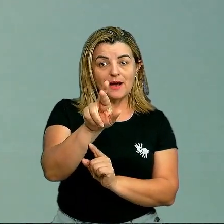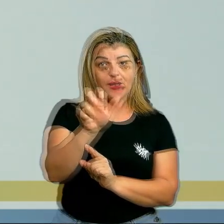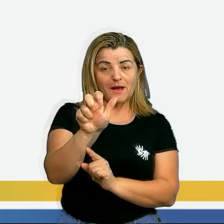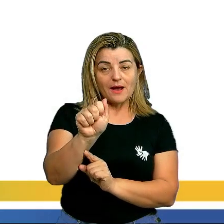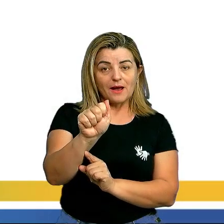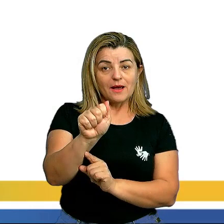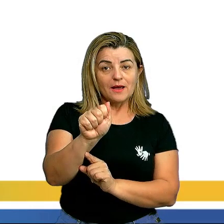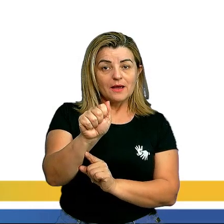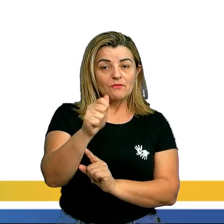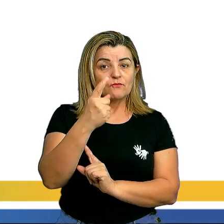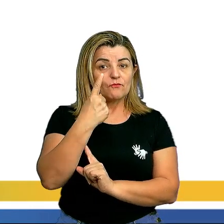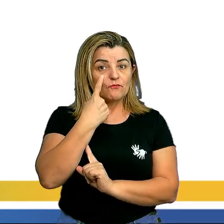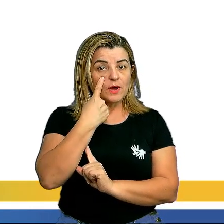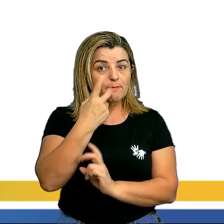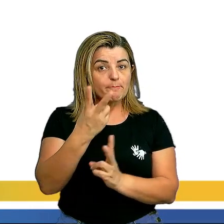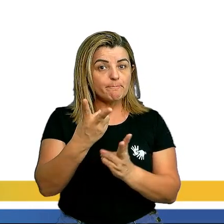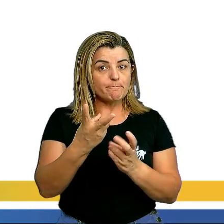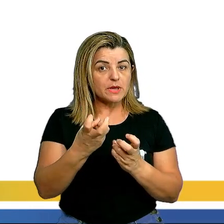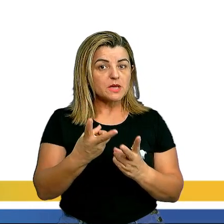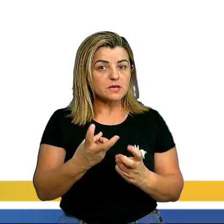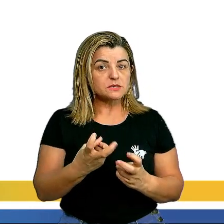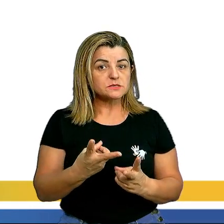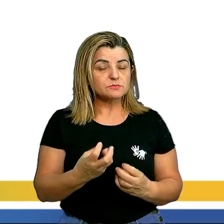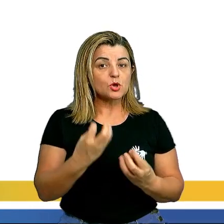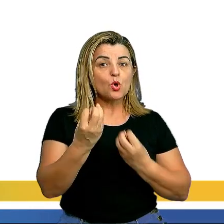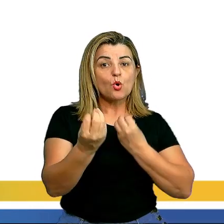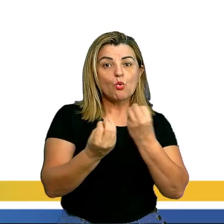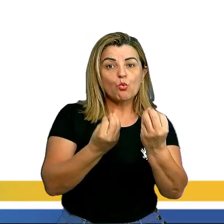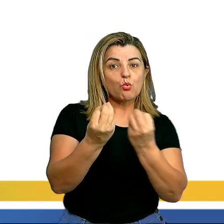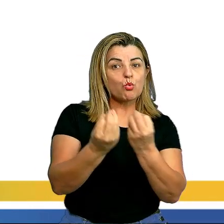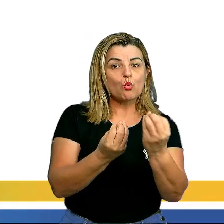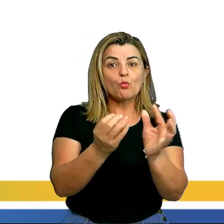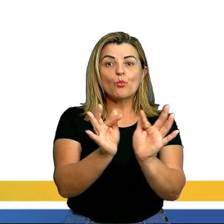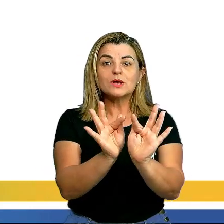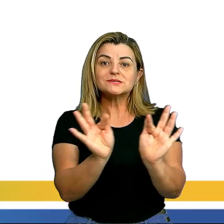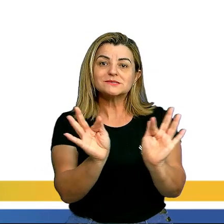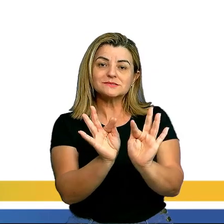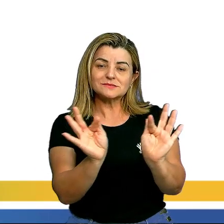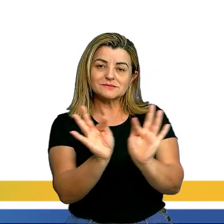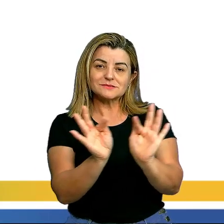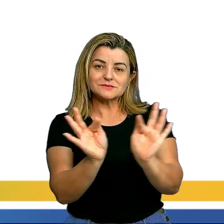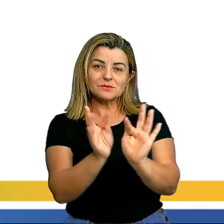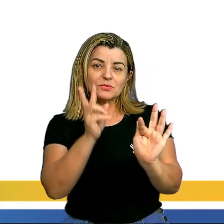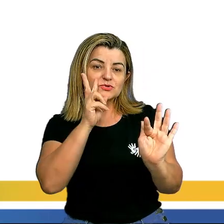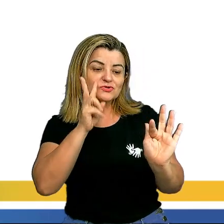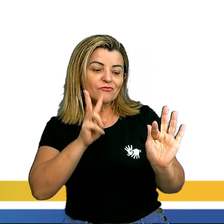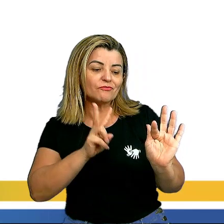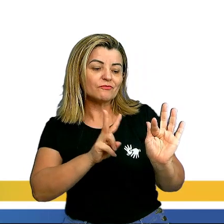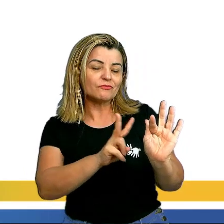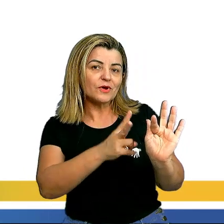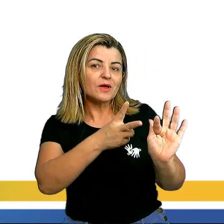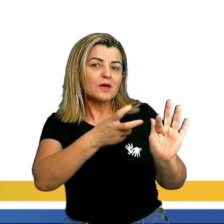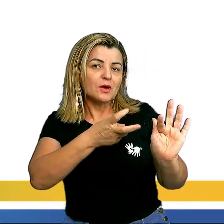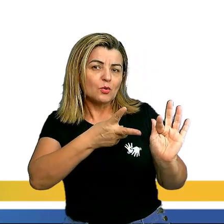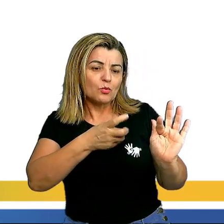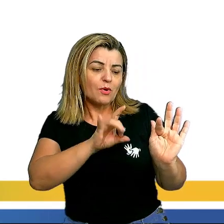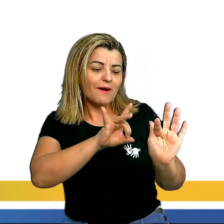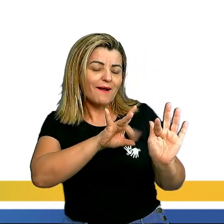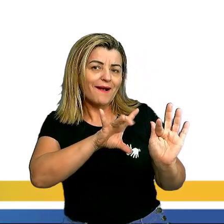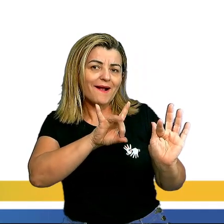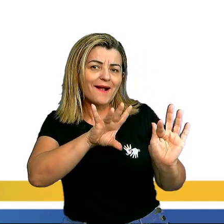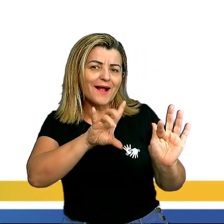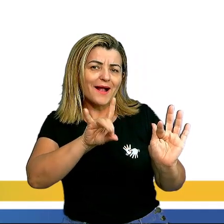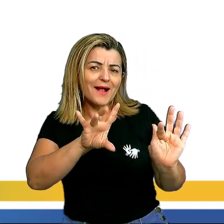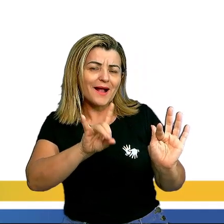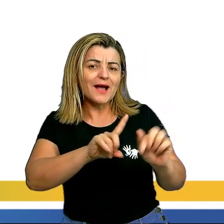nesse caso aí a gente vai perceber, como ele é simples, tá? Da gente ver e observar a cada momento.